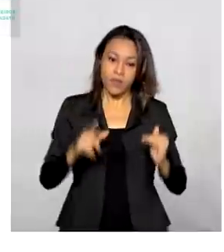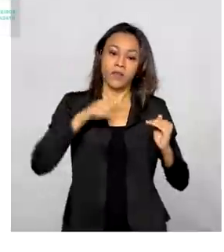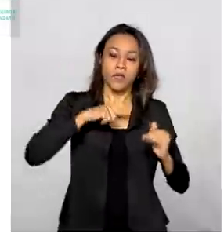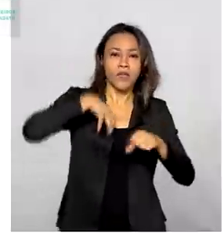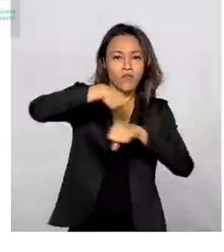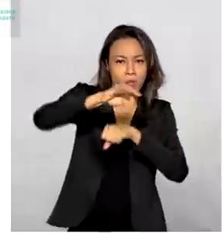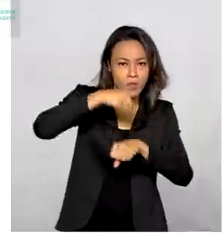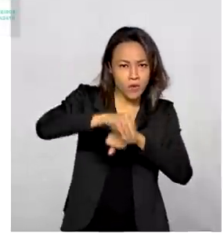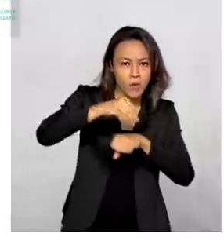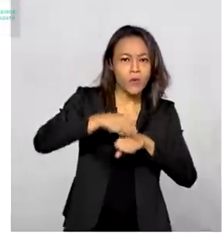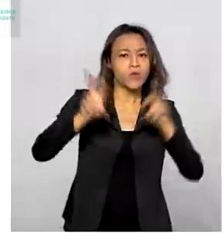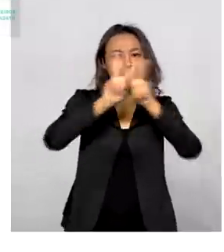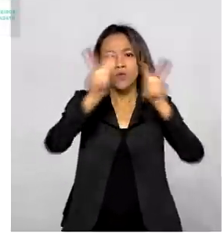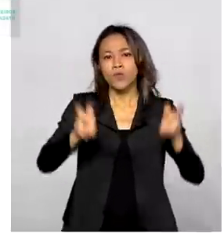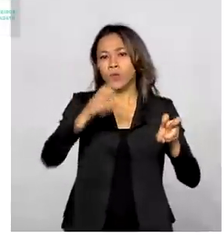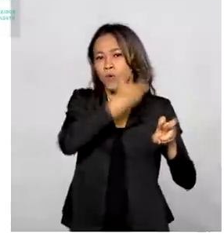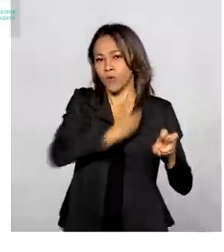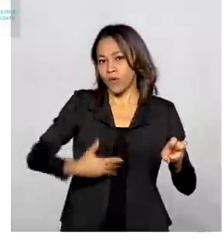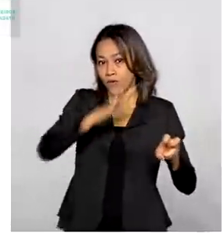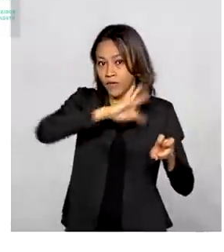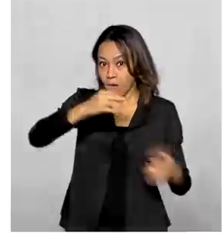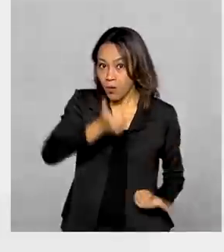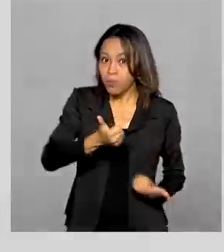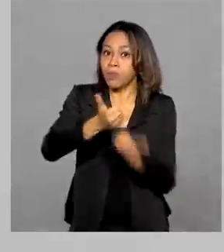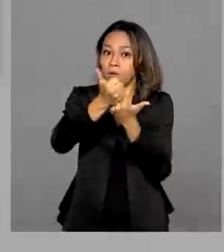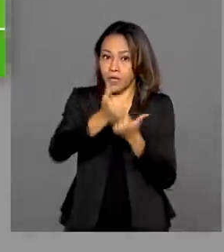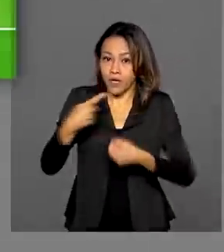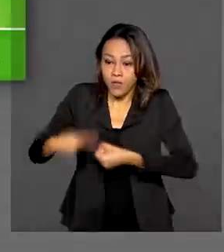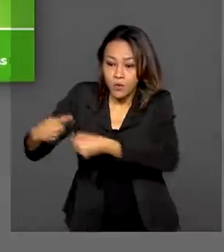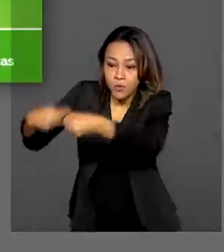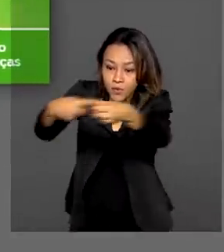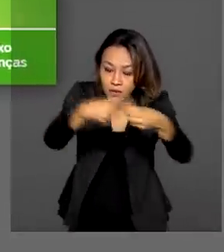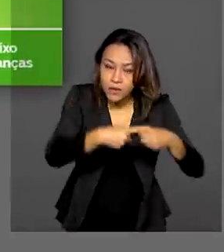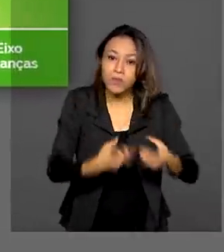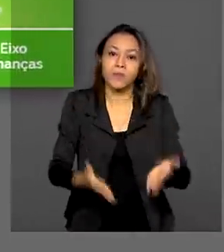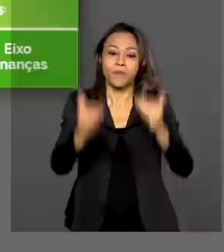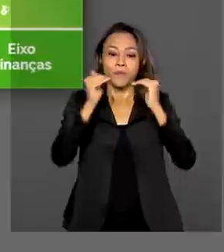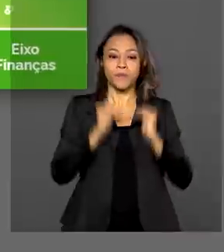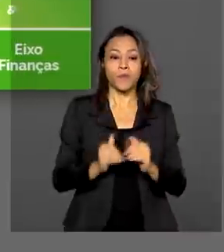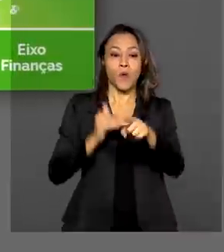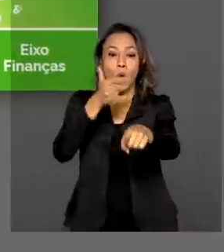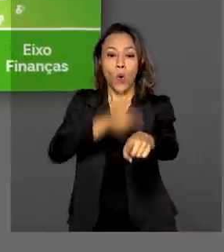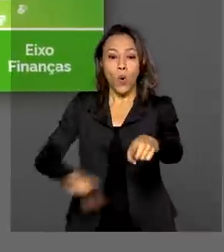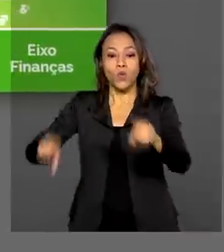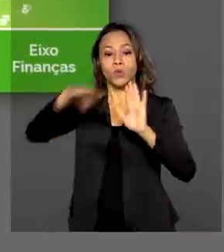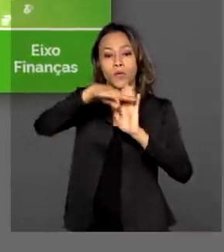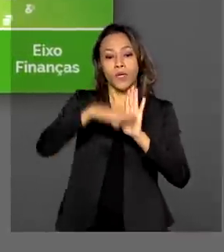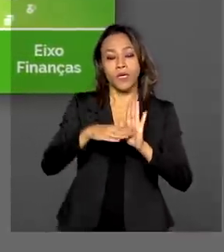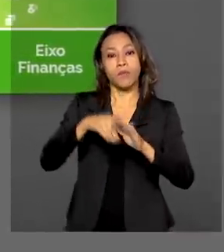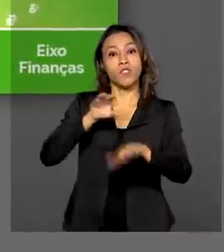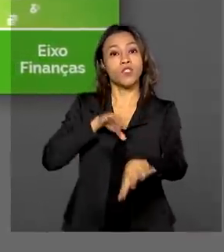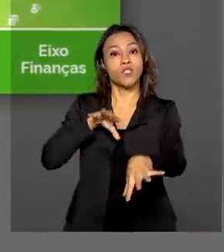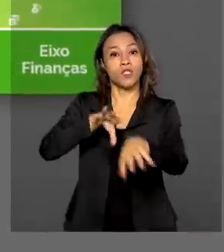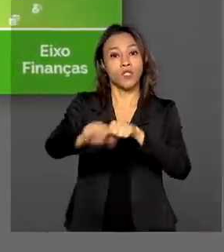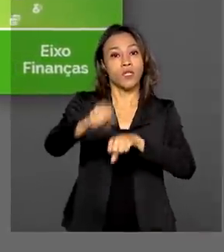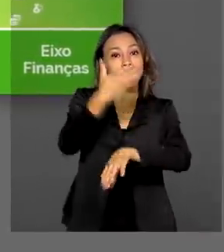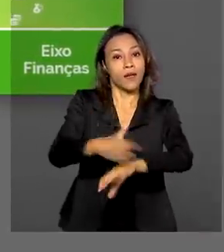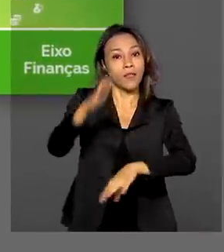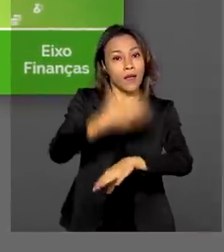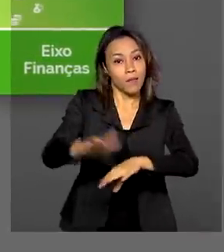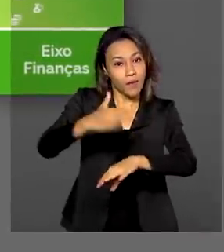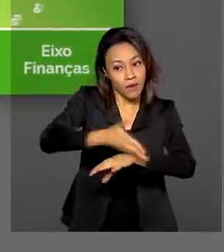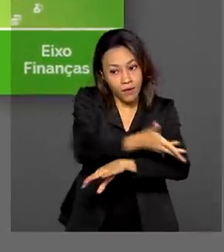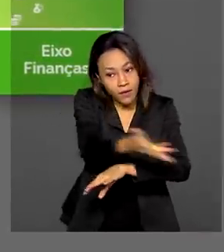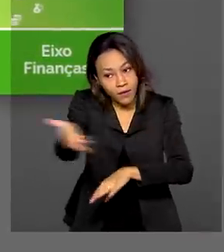ações do governo federal em benefício dos municípios. O Programa de Formação Prefeito Mais Brasil, que capacita e